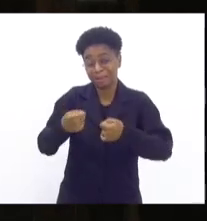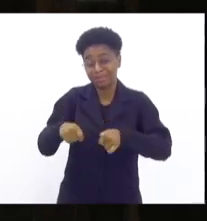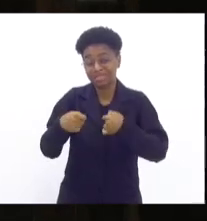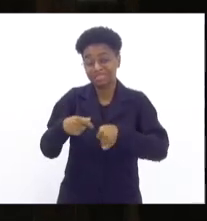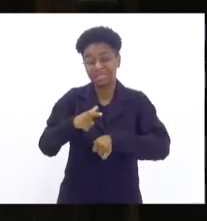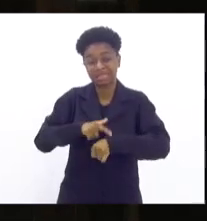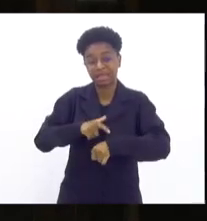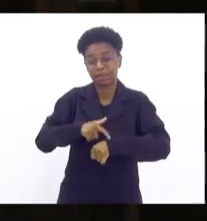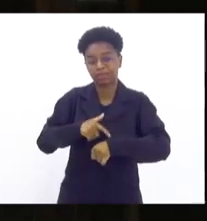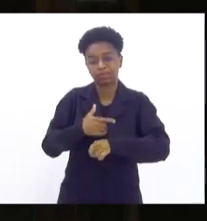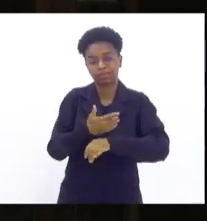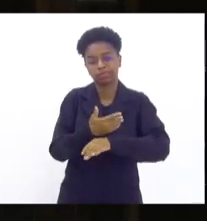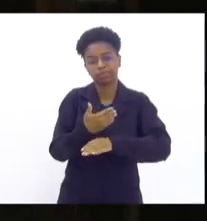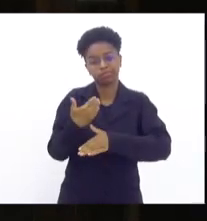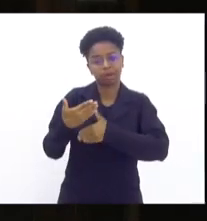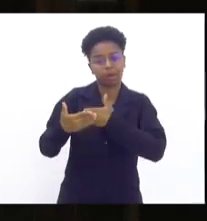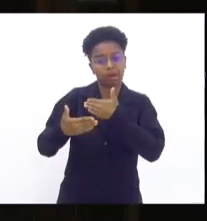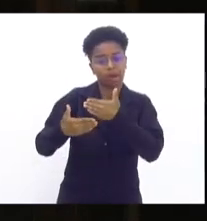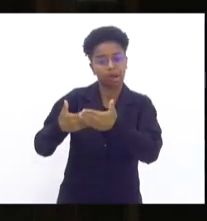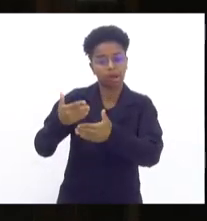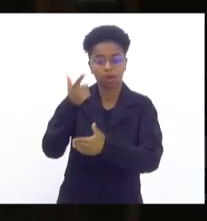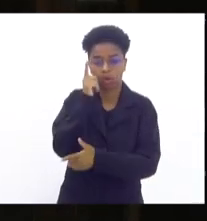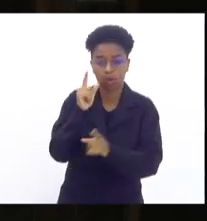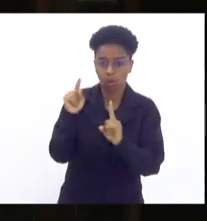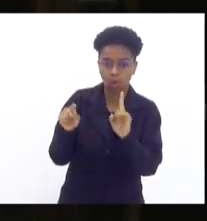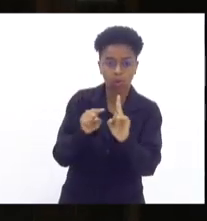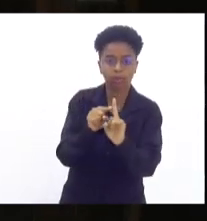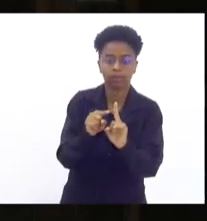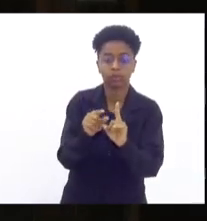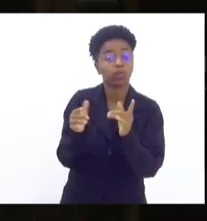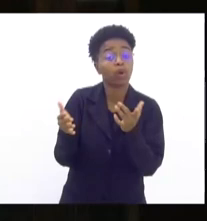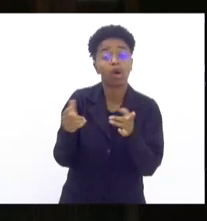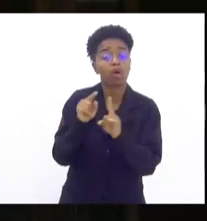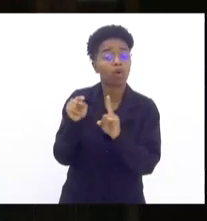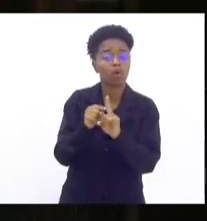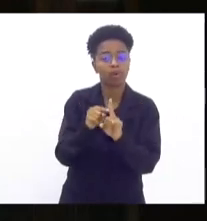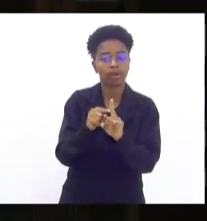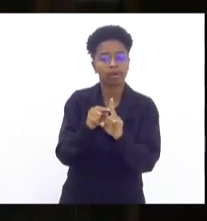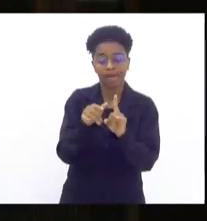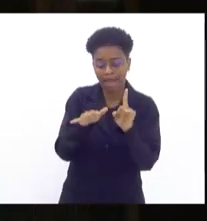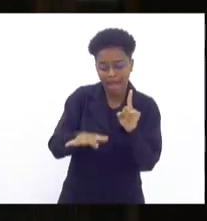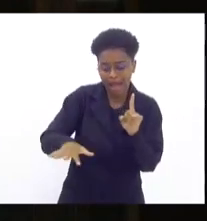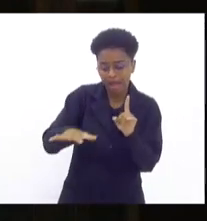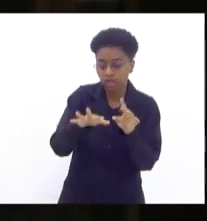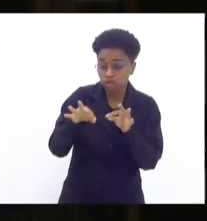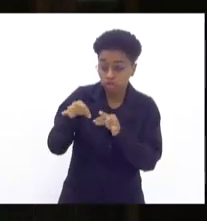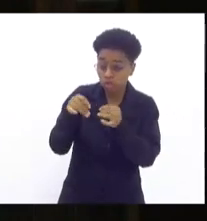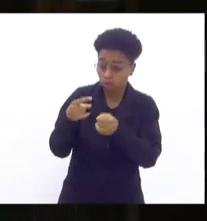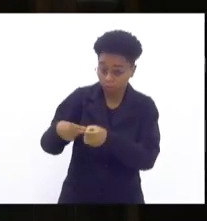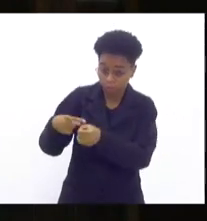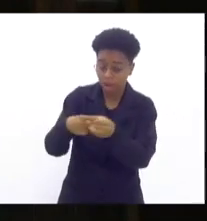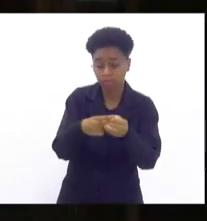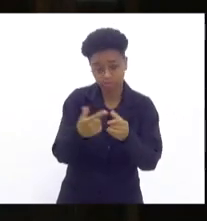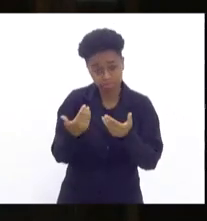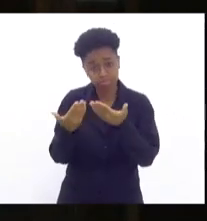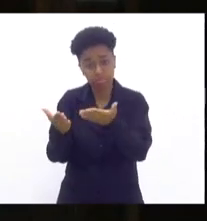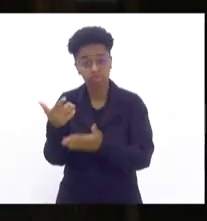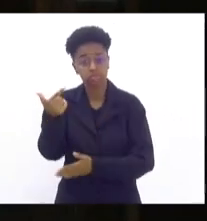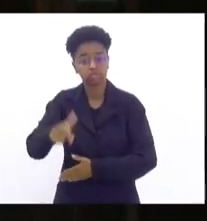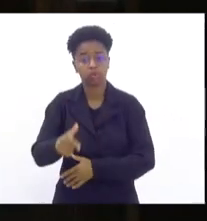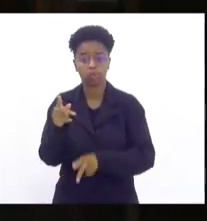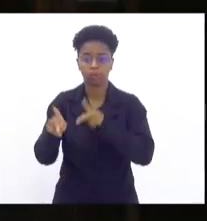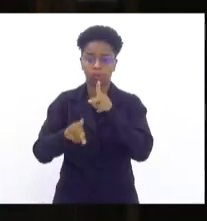tempo para a gente atingir o nosso objetivo. Qual o nosso objetivo? É deixar toda a área dos bairros para a comunidade, para a